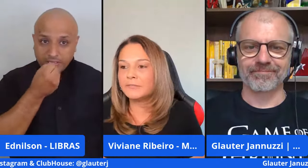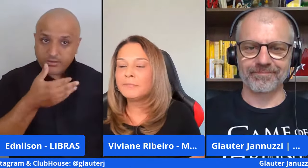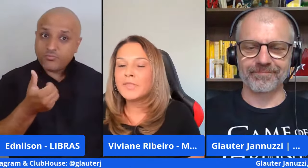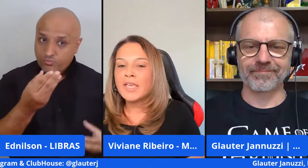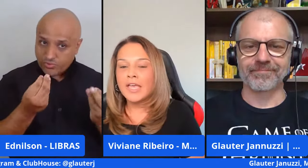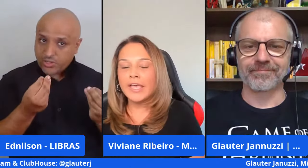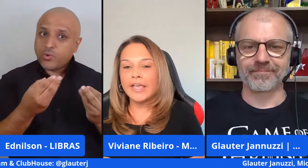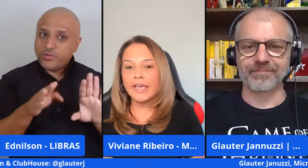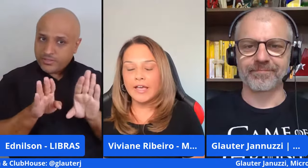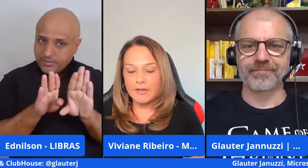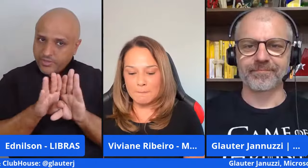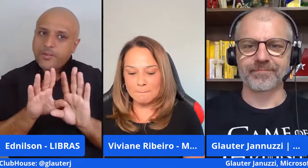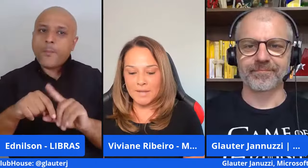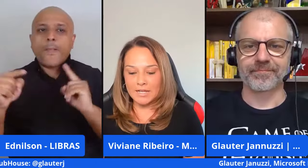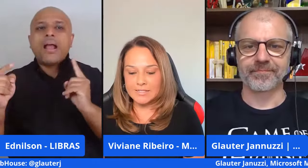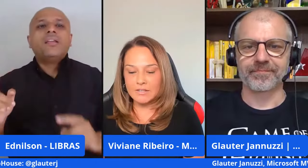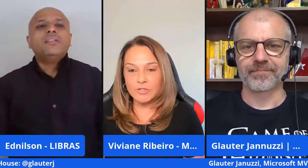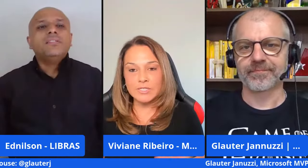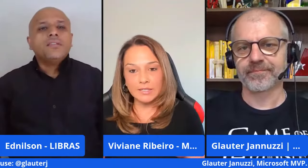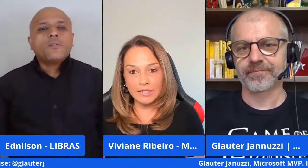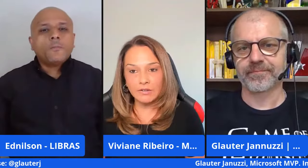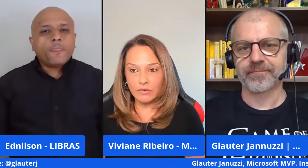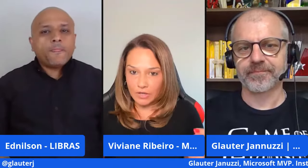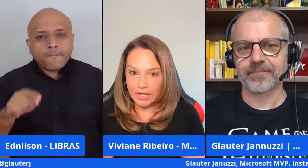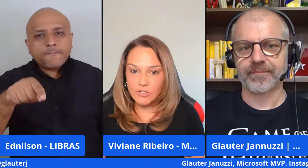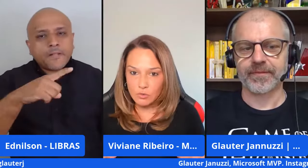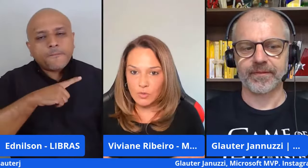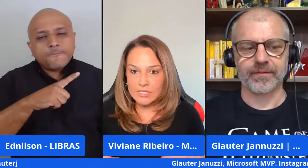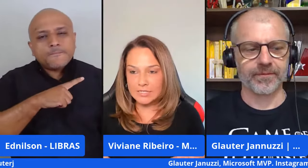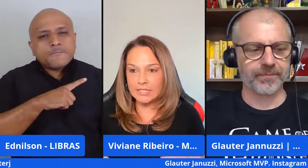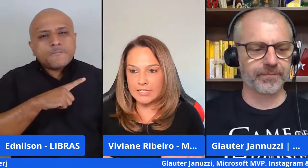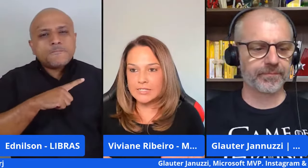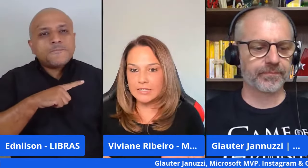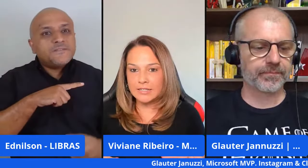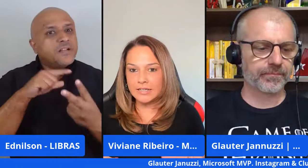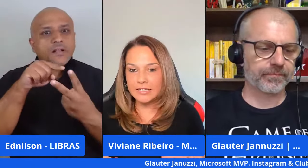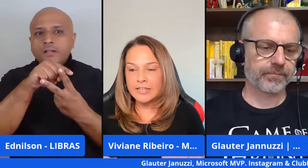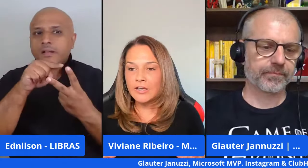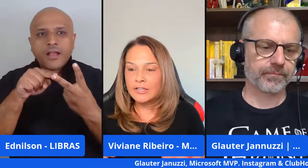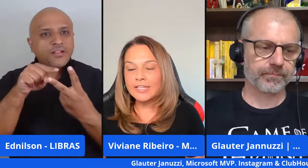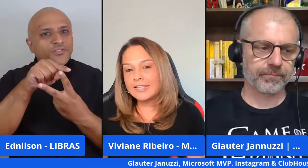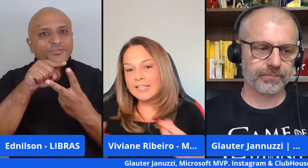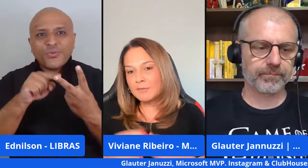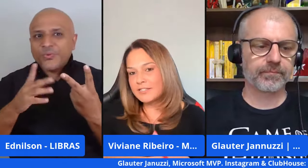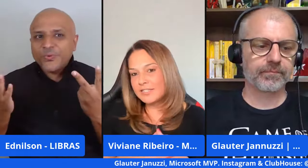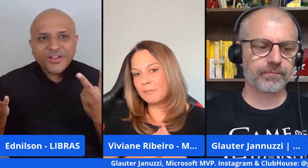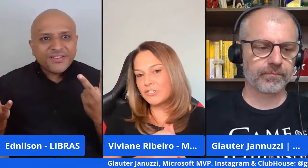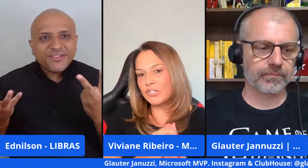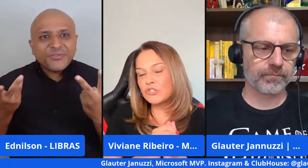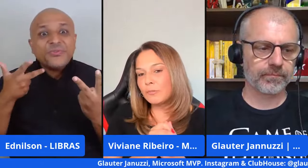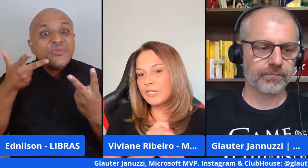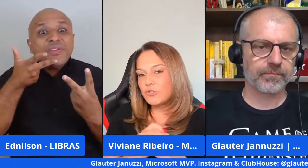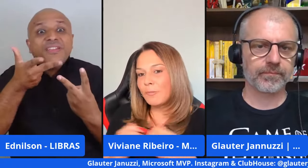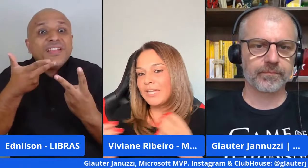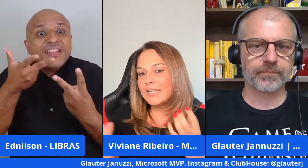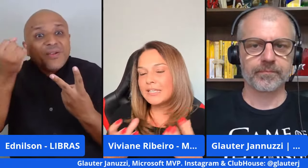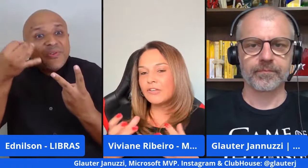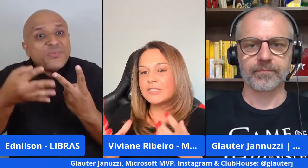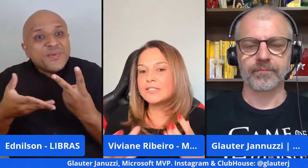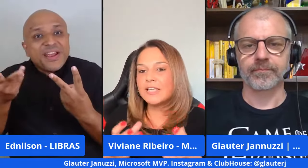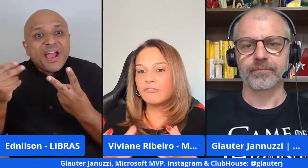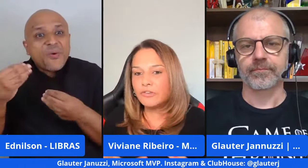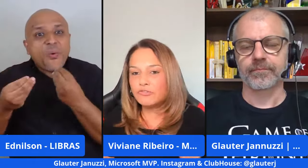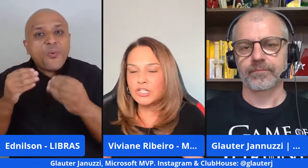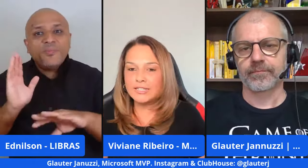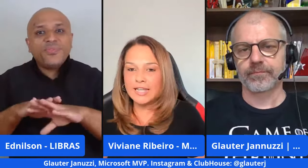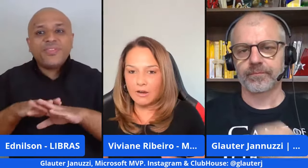coisa também mas você tem as duas linhas né o você tem para dizer para a gente sobre isso como é que está